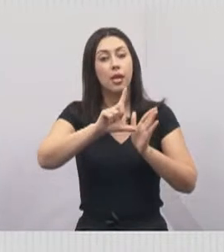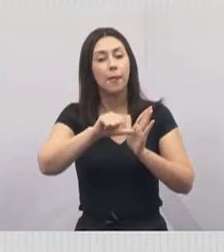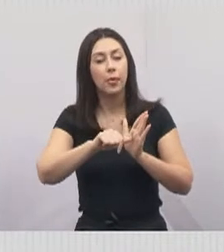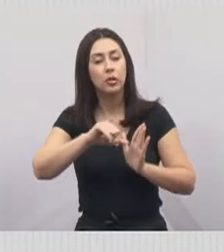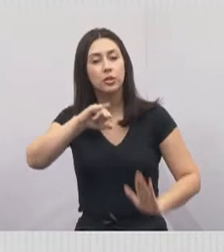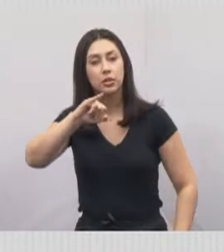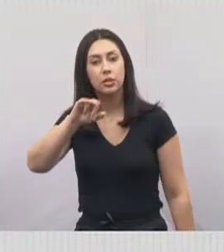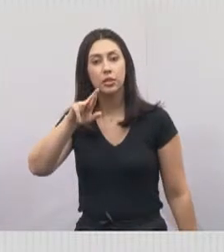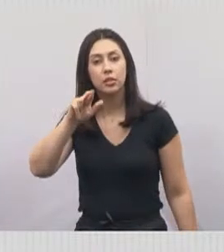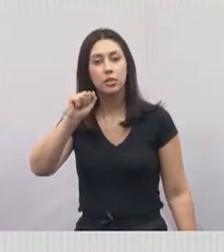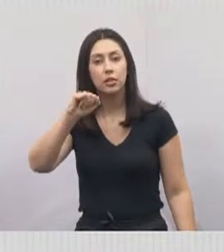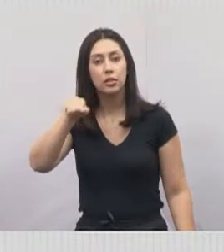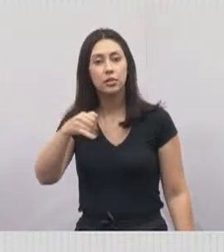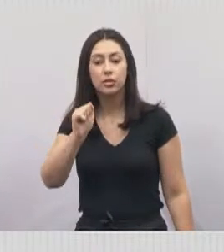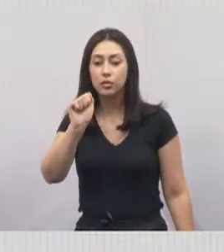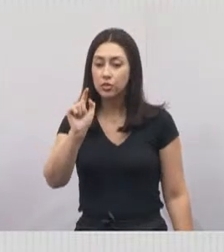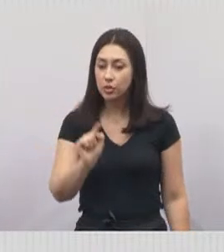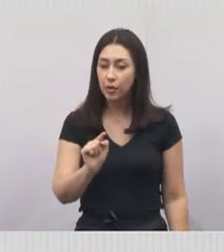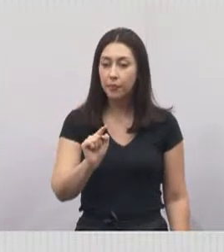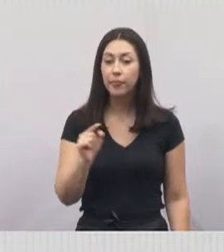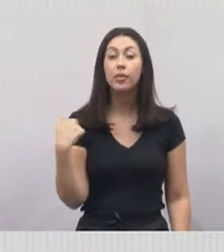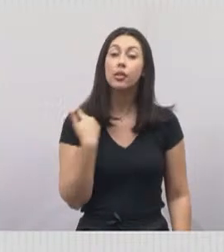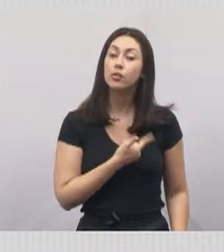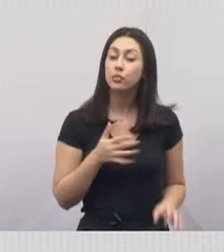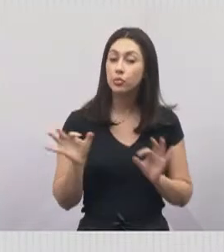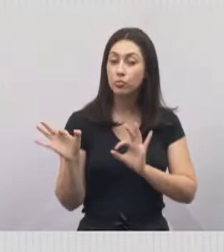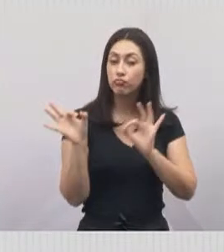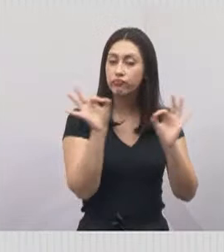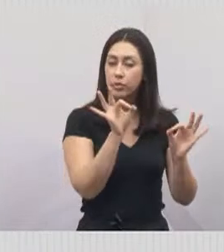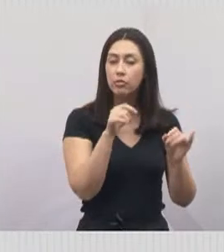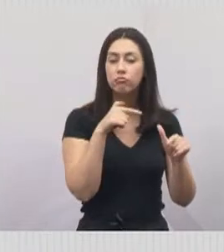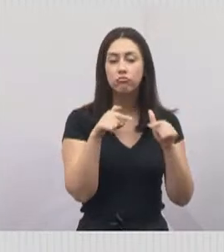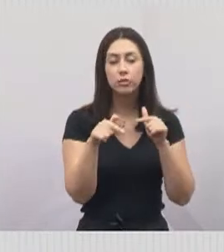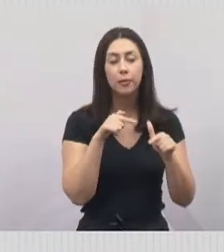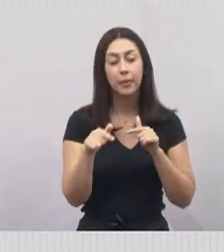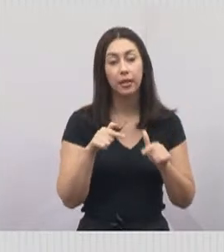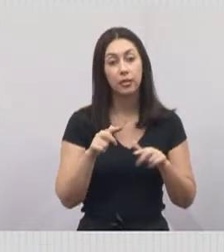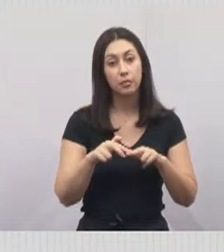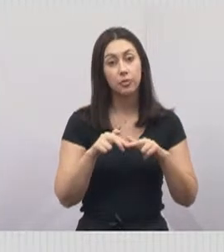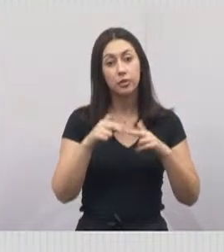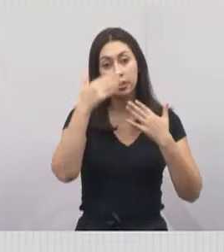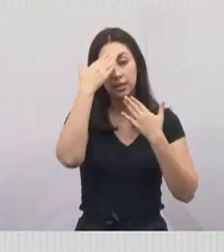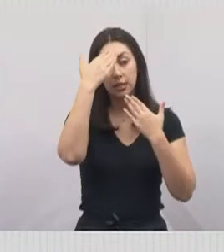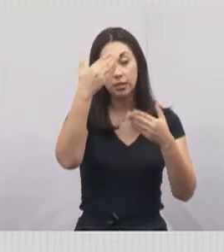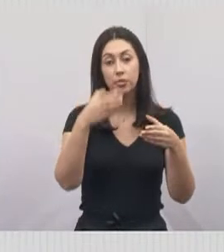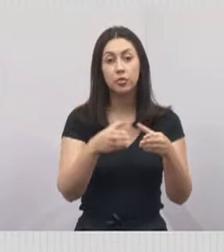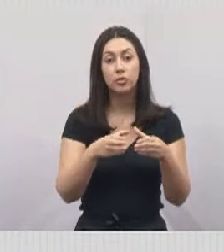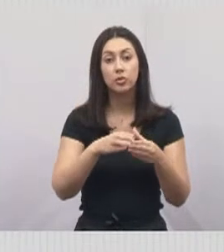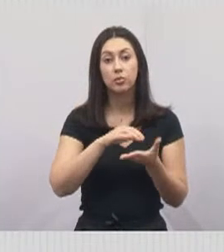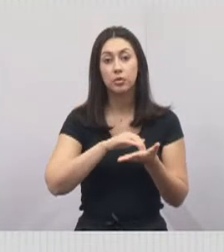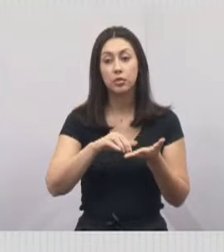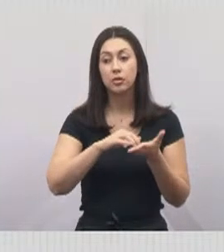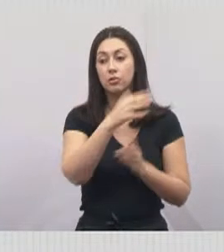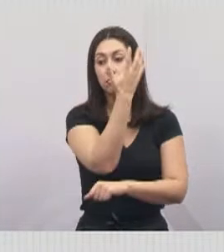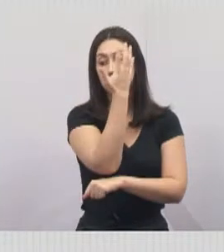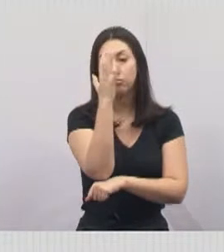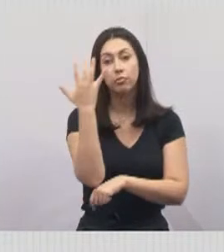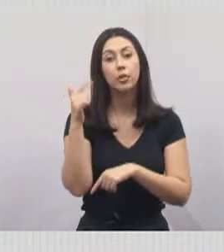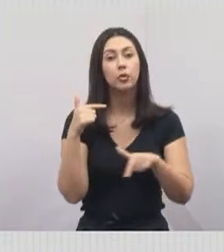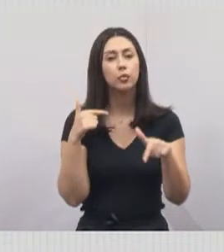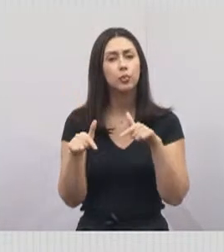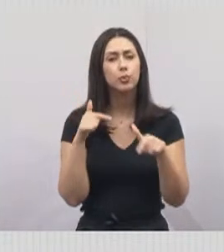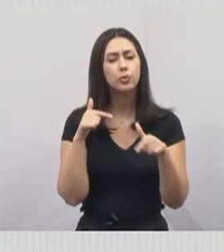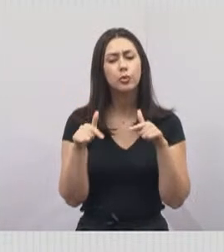então a gente já tem acompanhado o trabalho. Então, nós queremos agradecer a toda a equipe do meio ambiente que tem feito e realizado esse